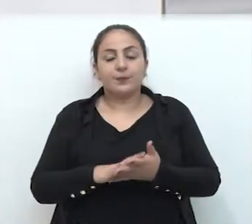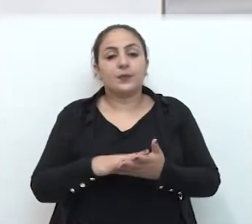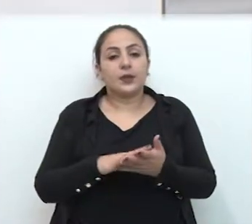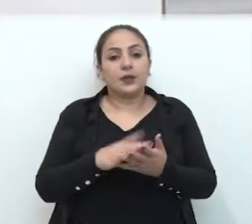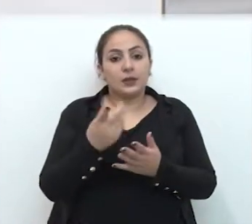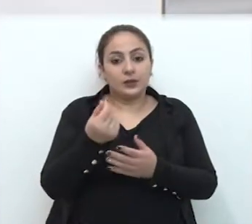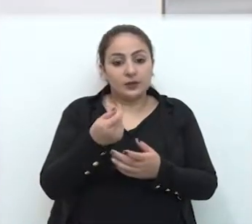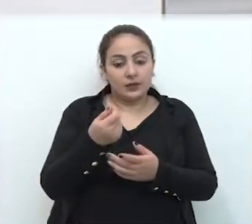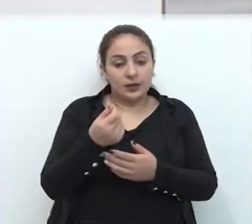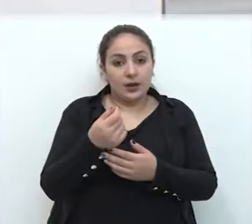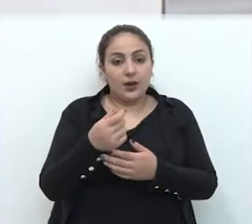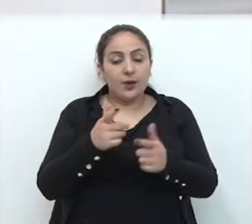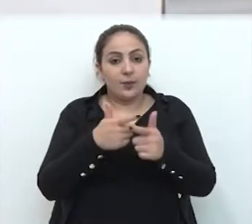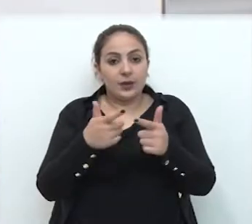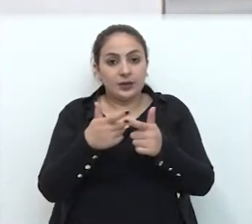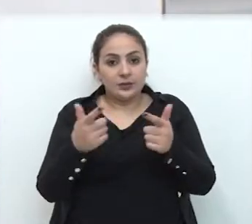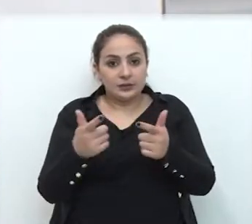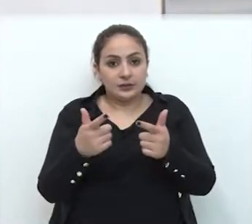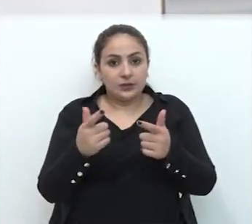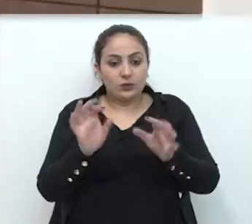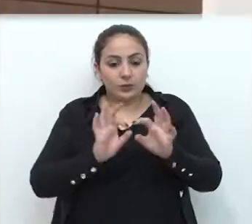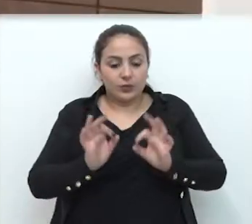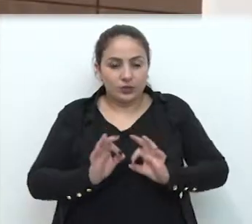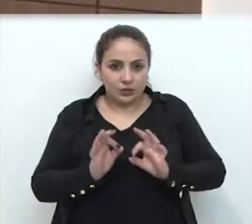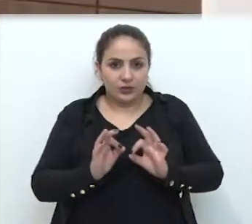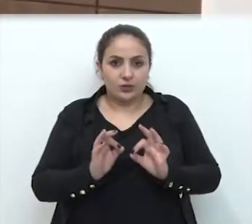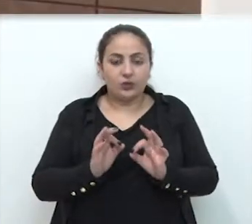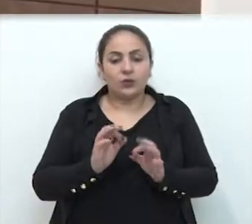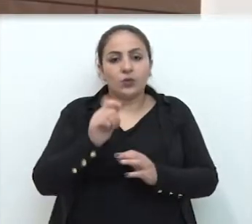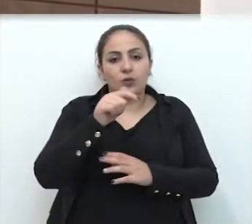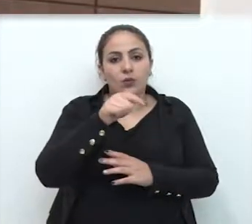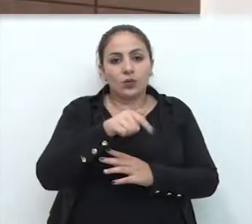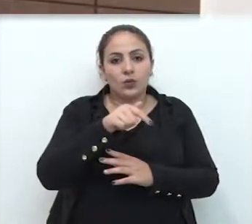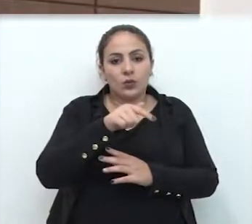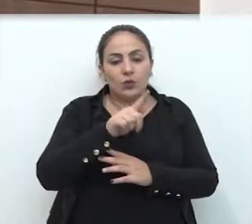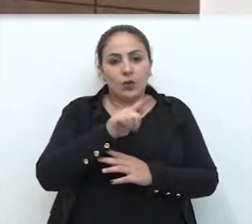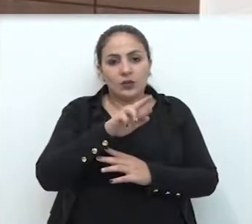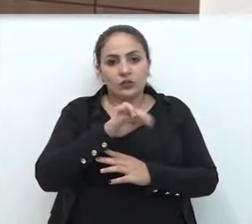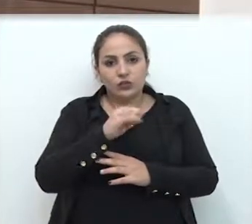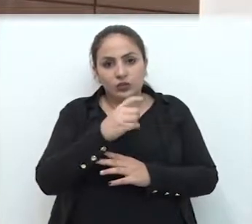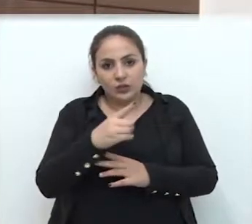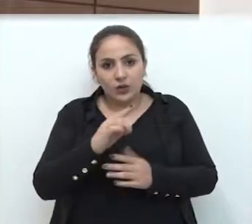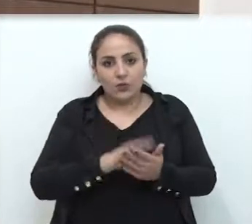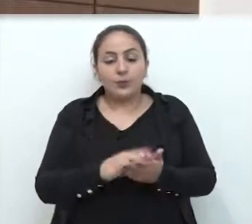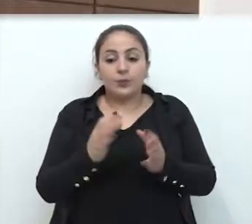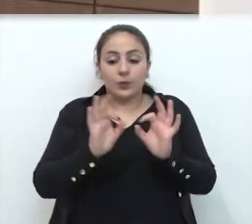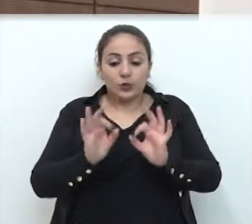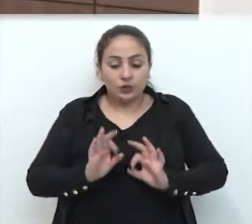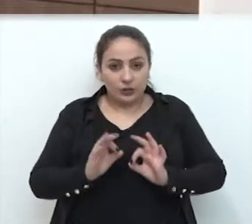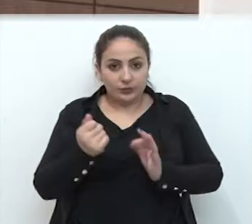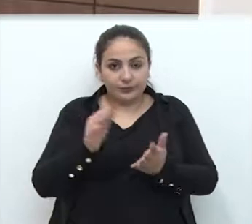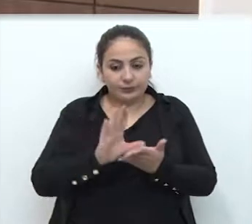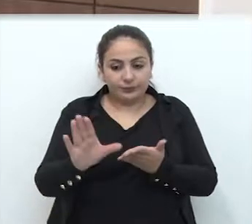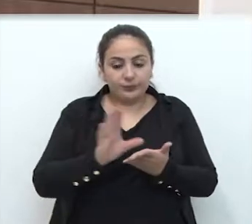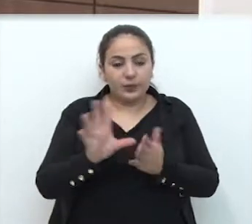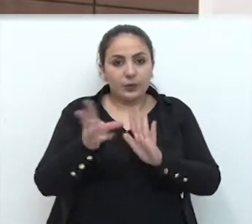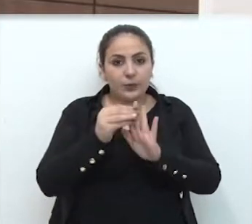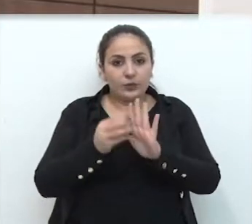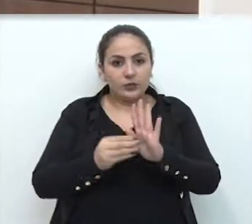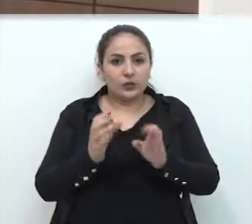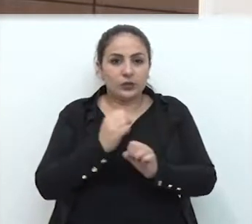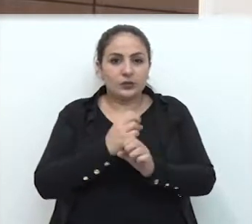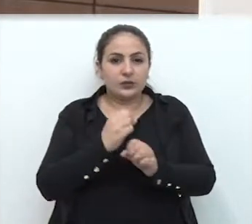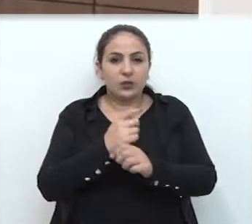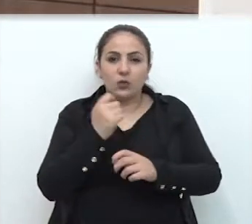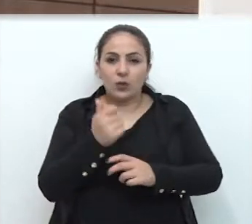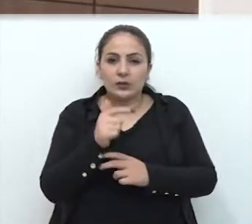sugere a ampliação do projeto Guardião através de recursos oriundos das emendas impositivas que neste ano